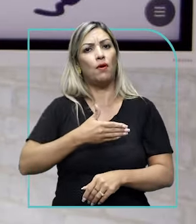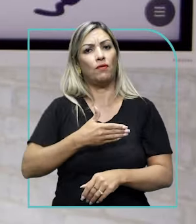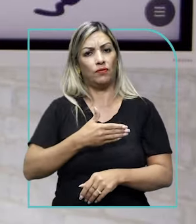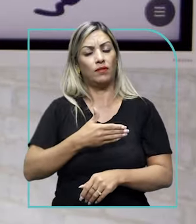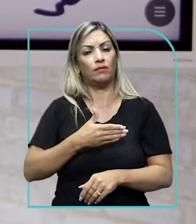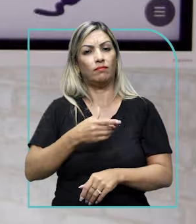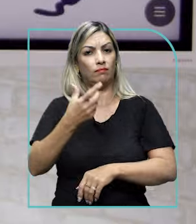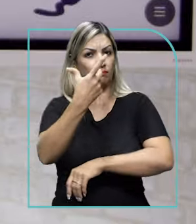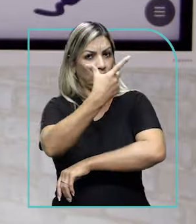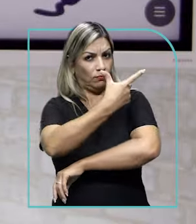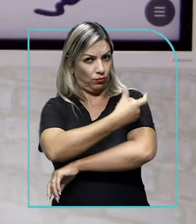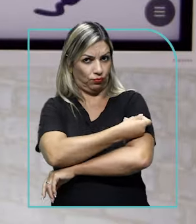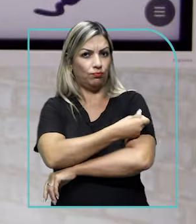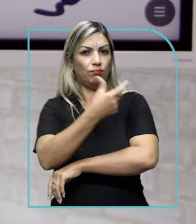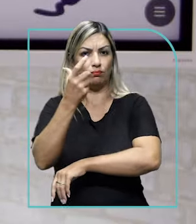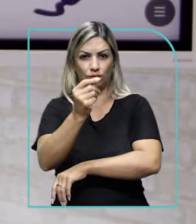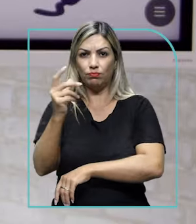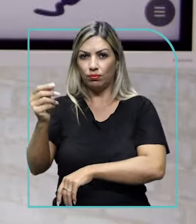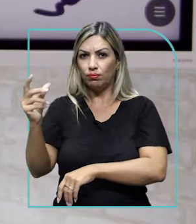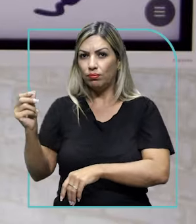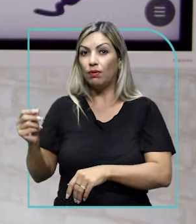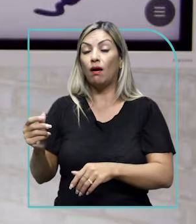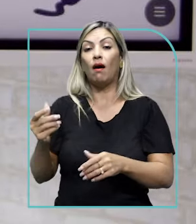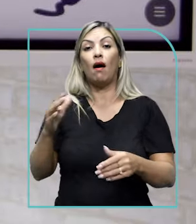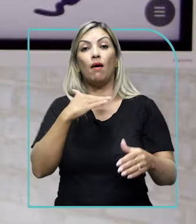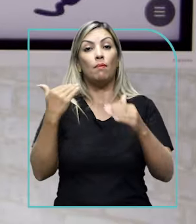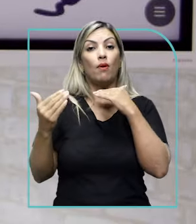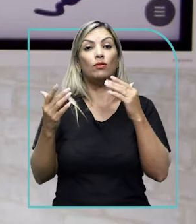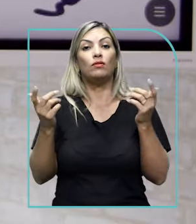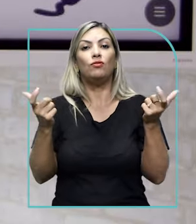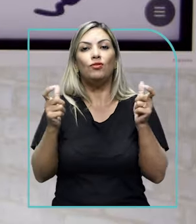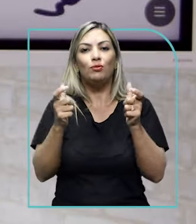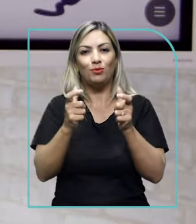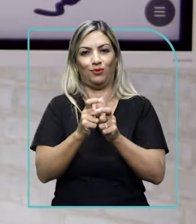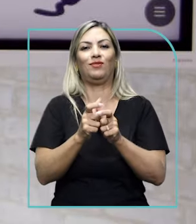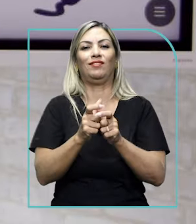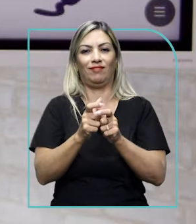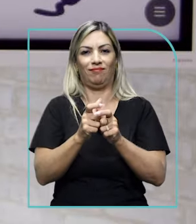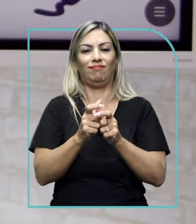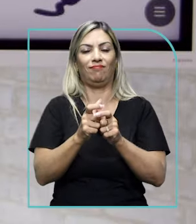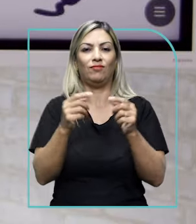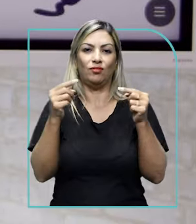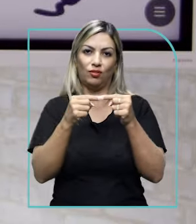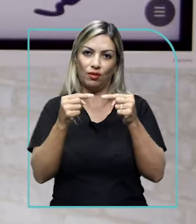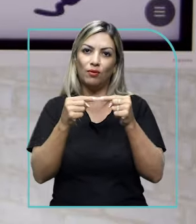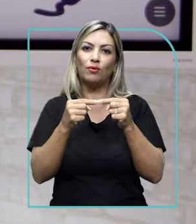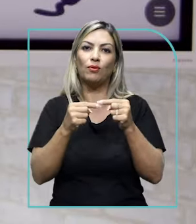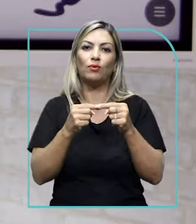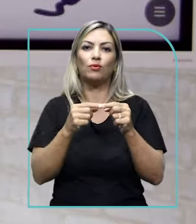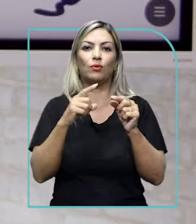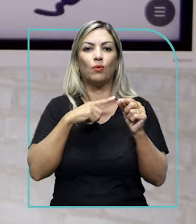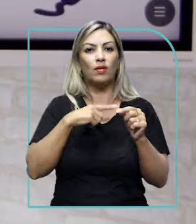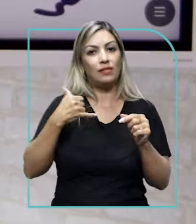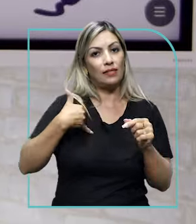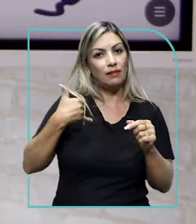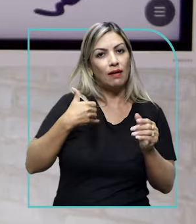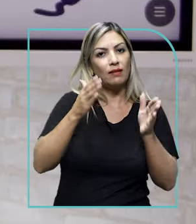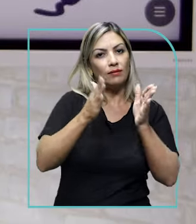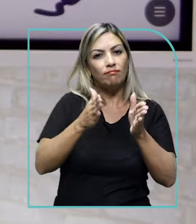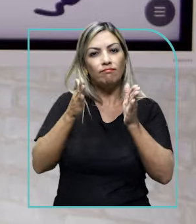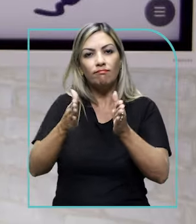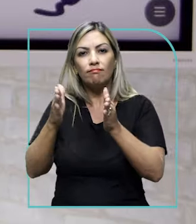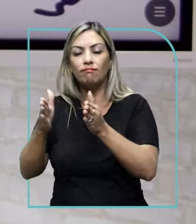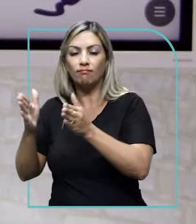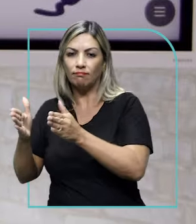a partir do momento que ela é inserida e as taxas de mortalidade começam a cair de acordo com as faixas na qual ela foi